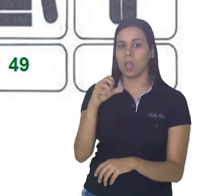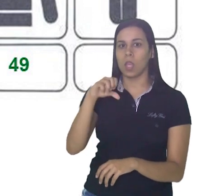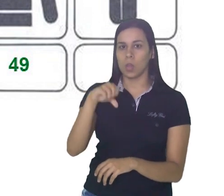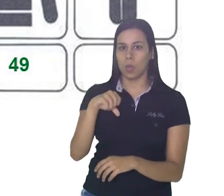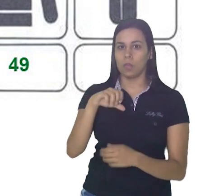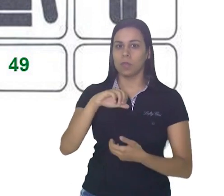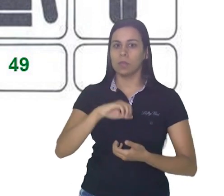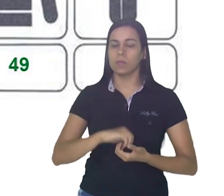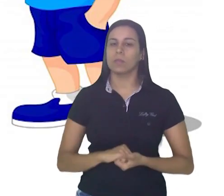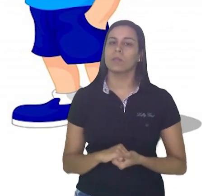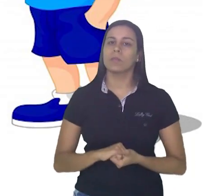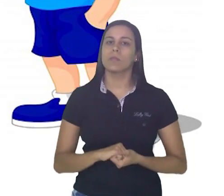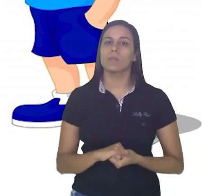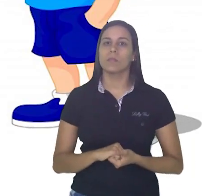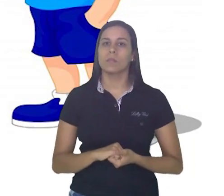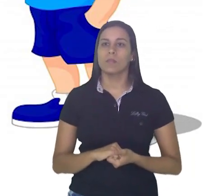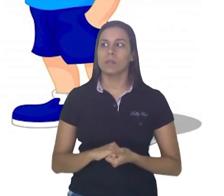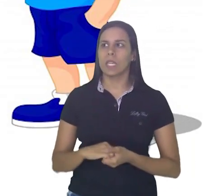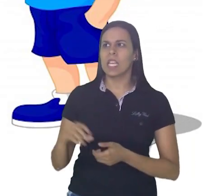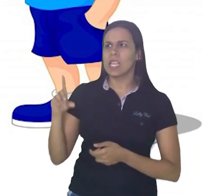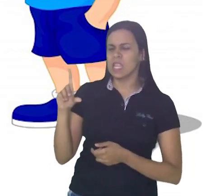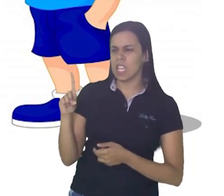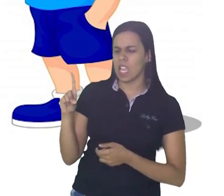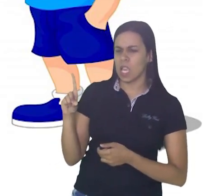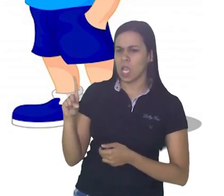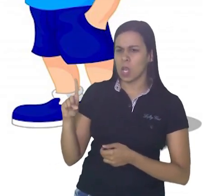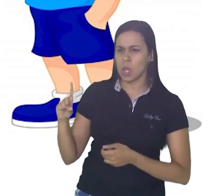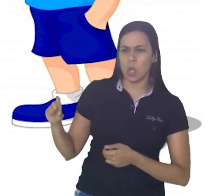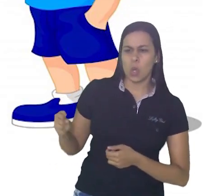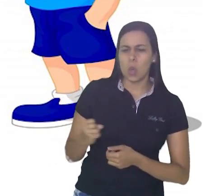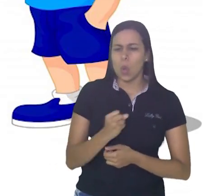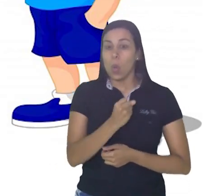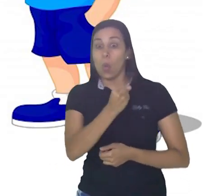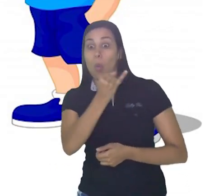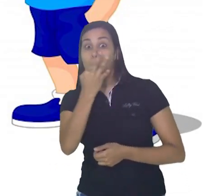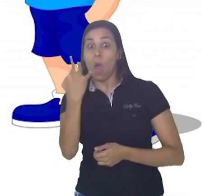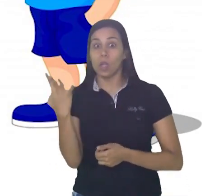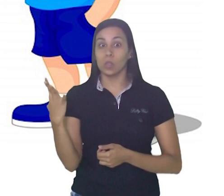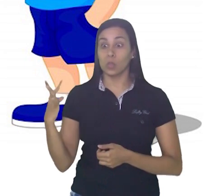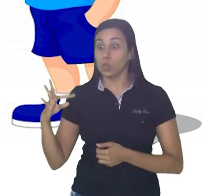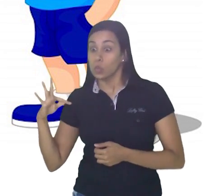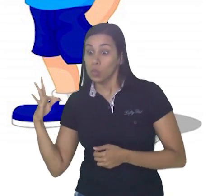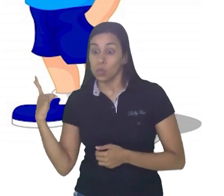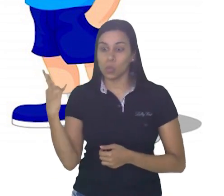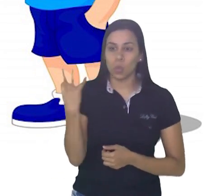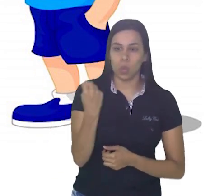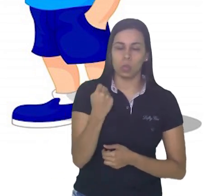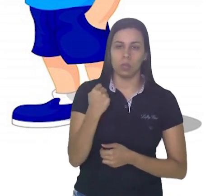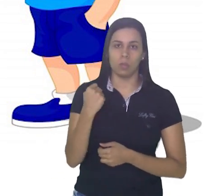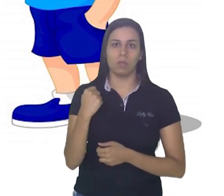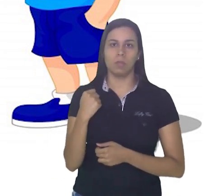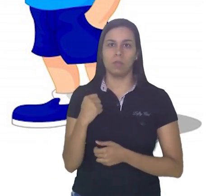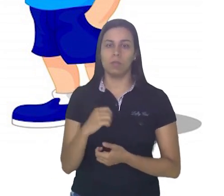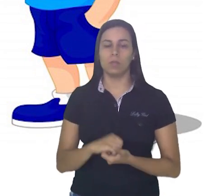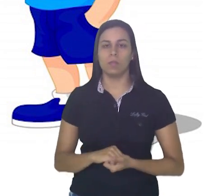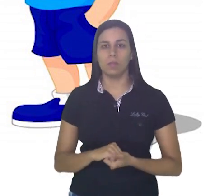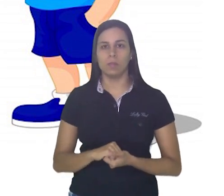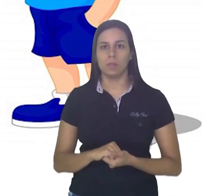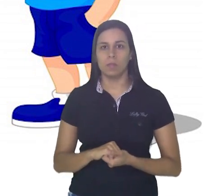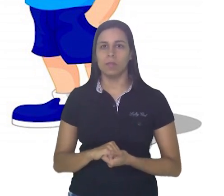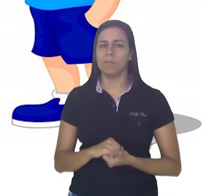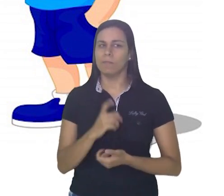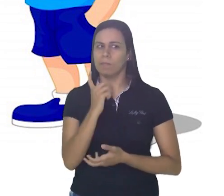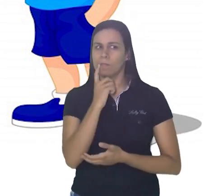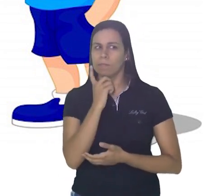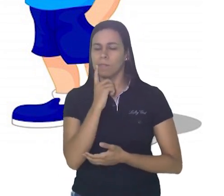foi? Letra D. E qual é a quantidade máxima de pessoas permitidas que este ônibus pode transportar?